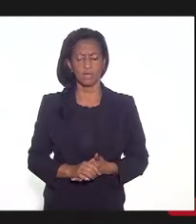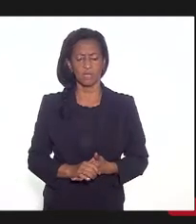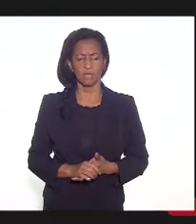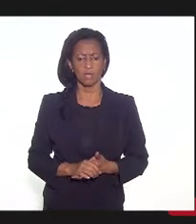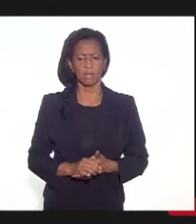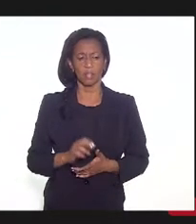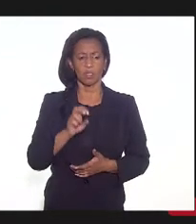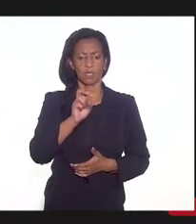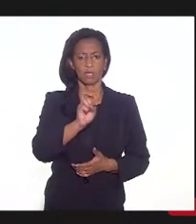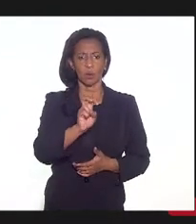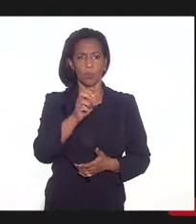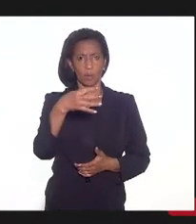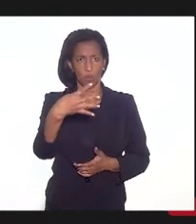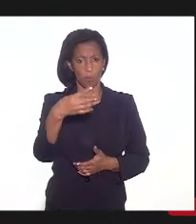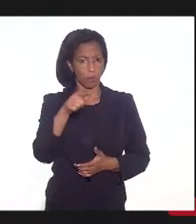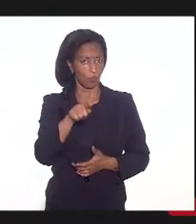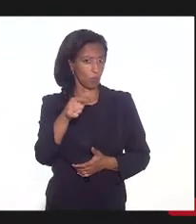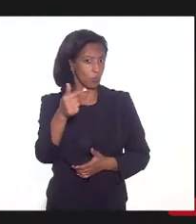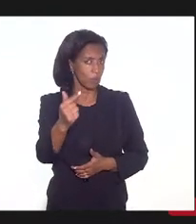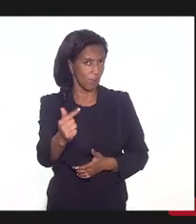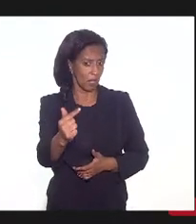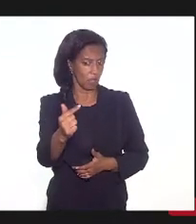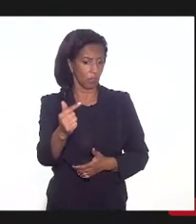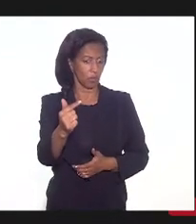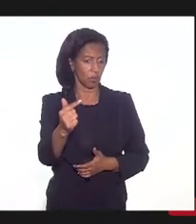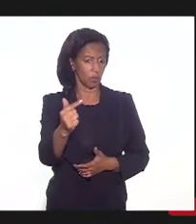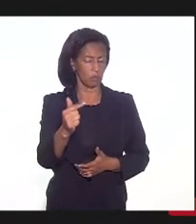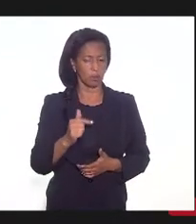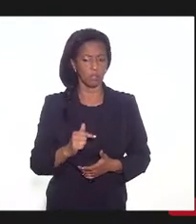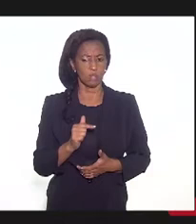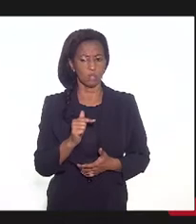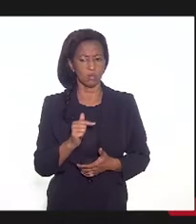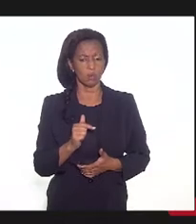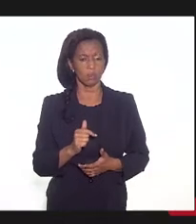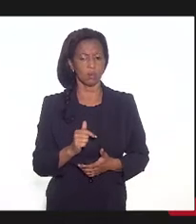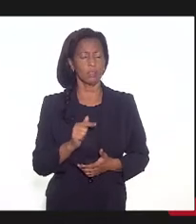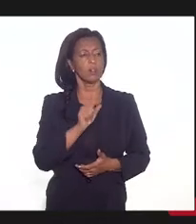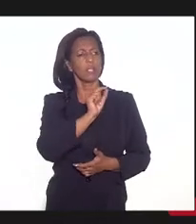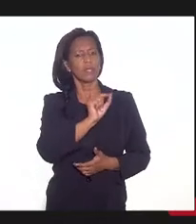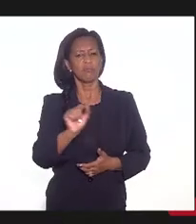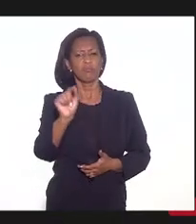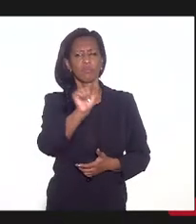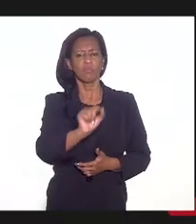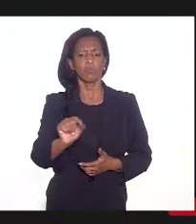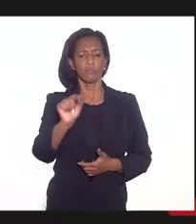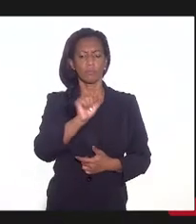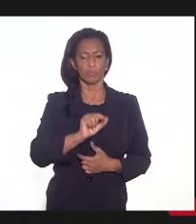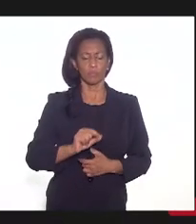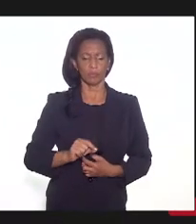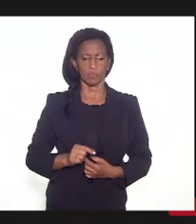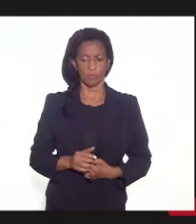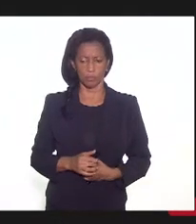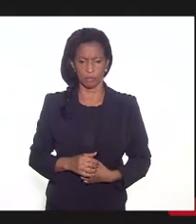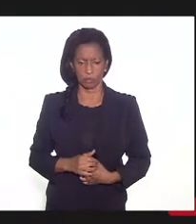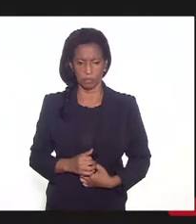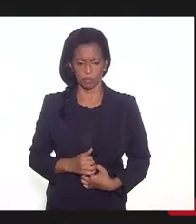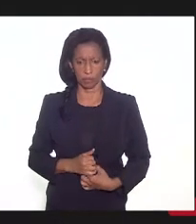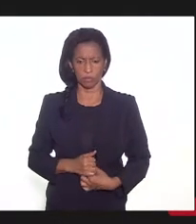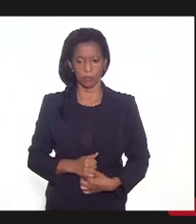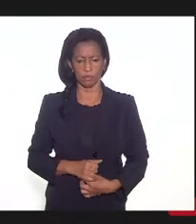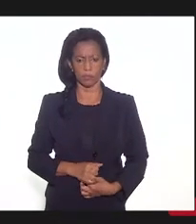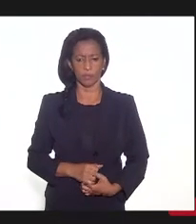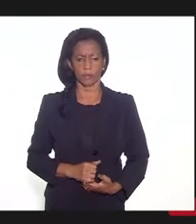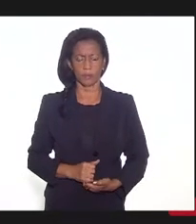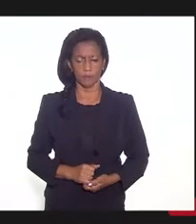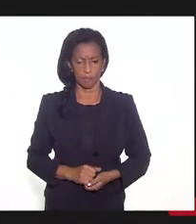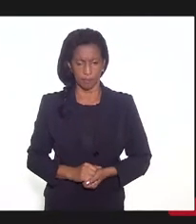Já está... Alô? Ô, Nelson... Oi, isso era antes. Isso era antes, Luiz? É claro, deputado.